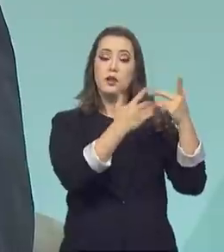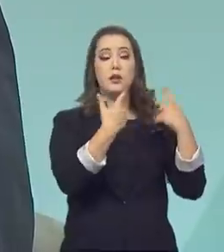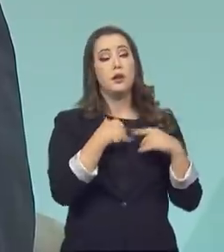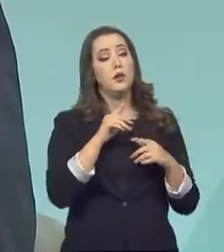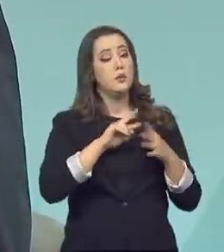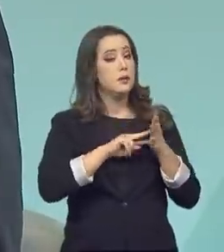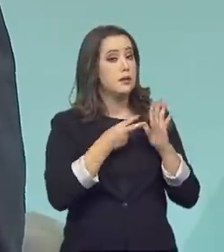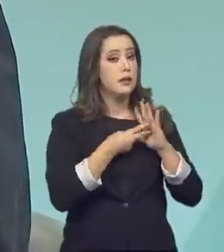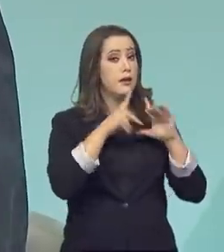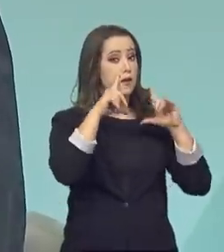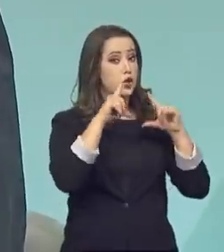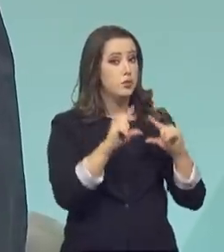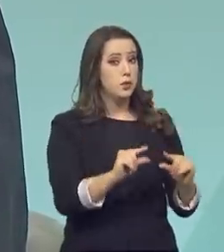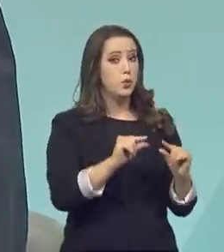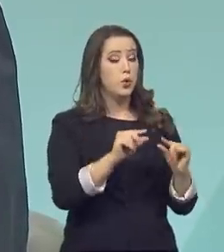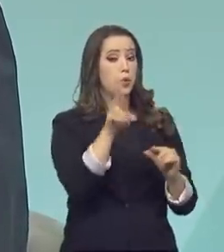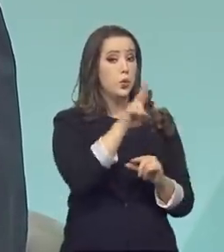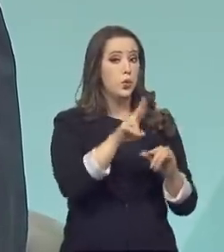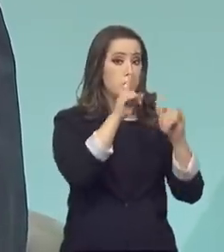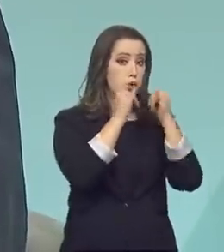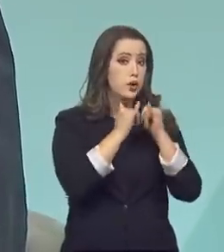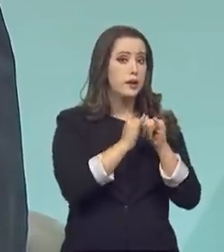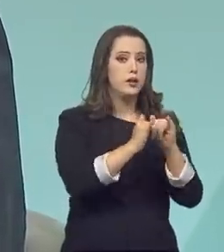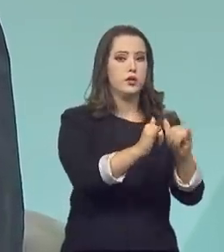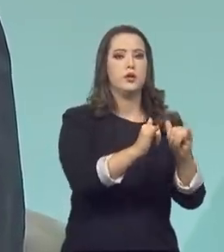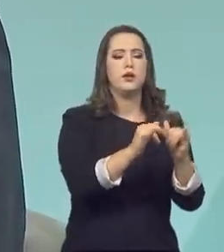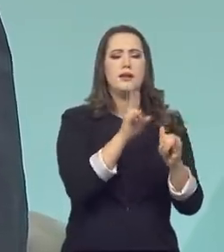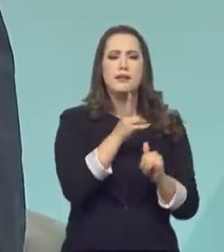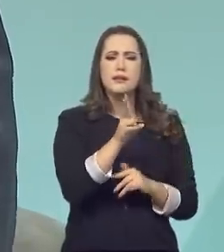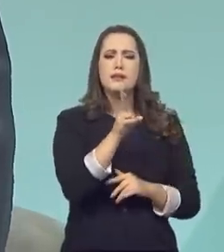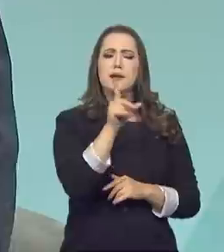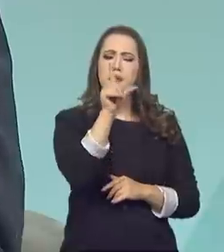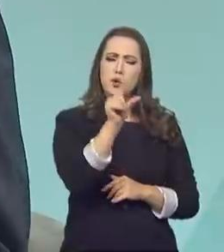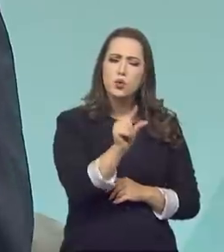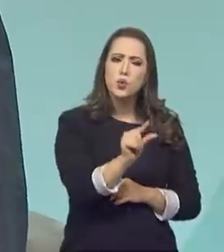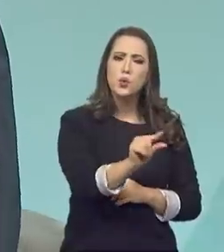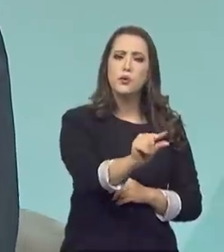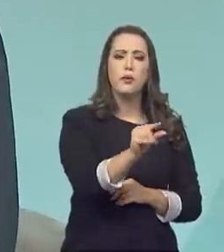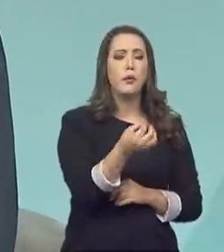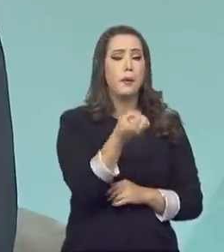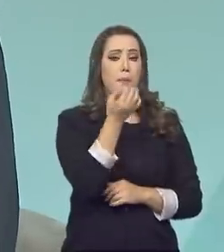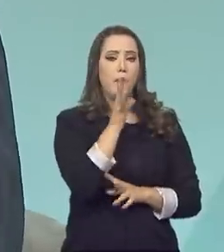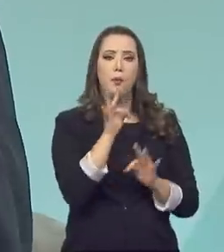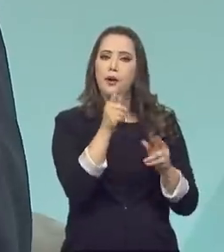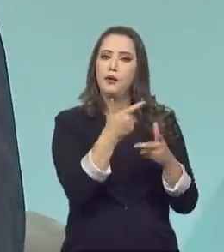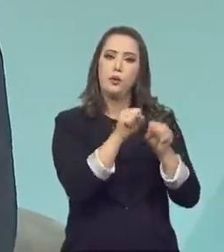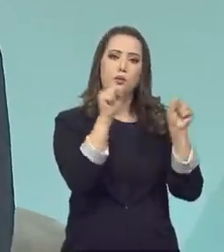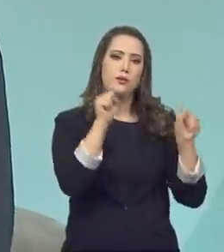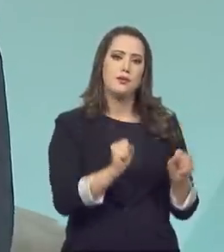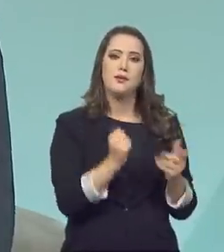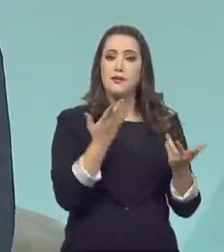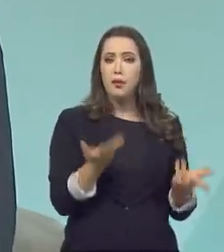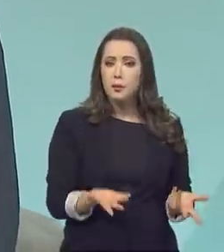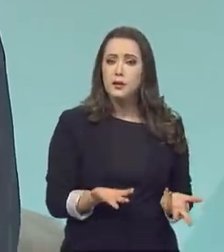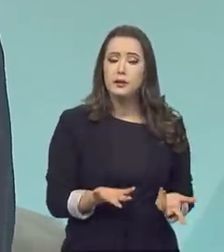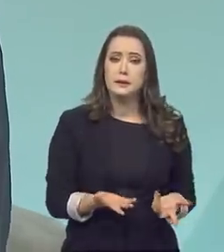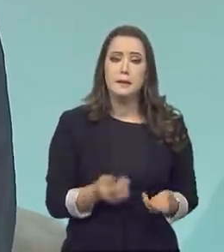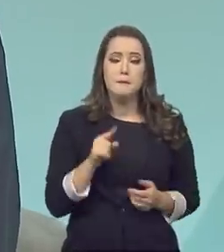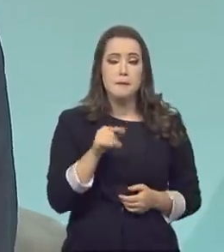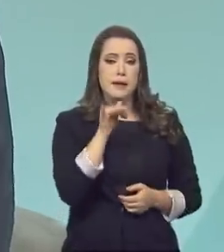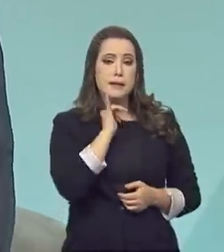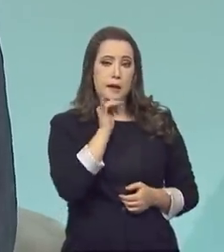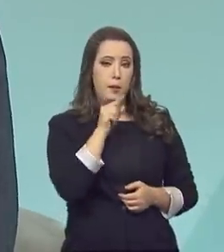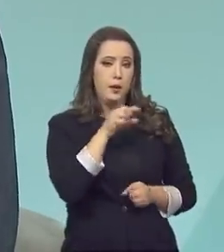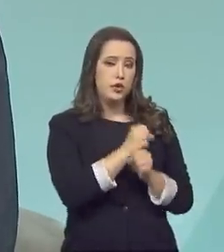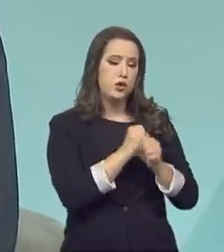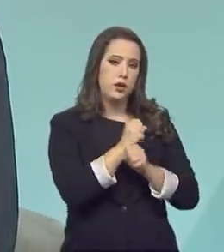redução do consumo de energia cada vez mais crescente, com ganho para todo o sistema. Esse ano, por exemplo, depois de